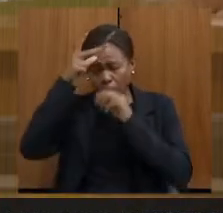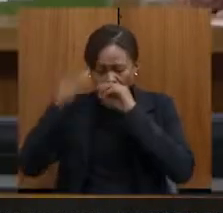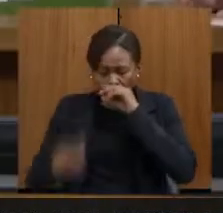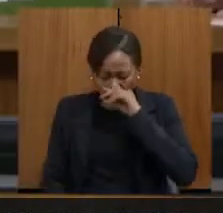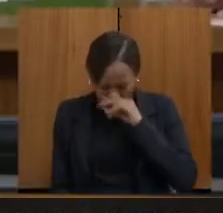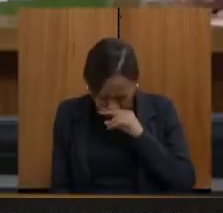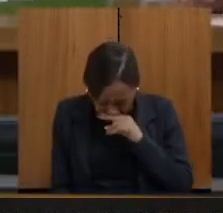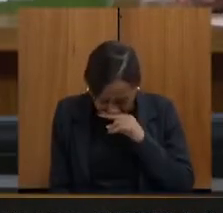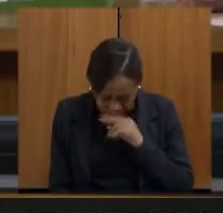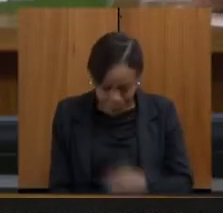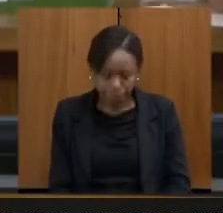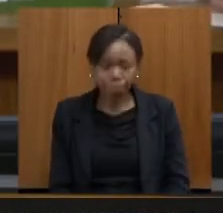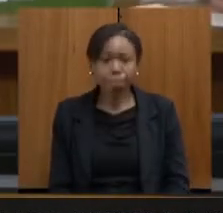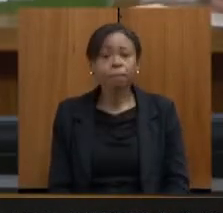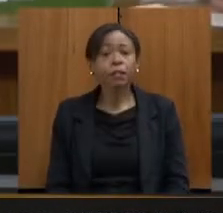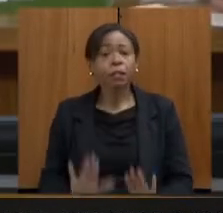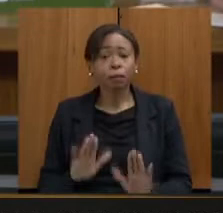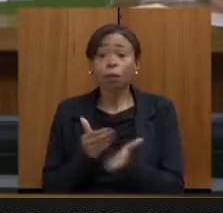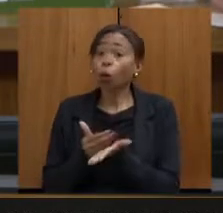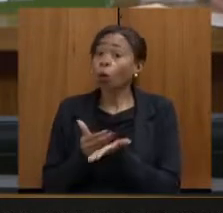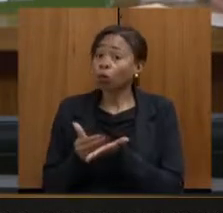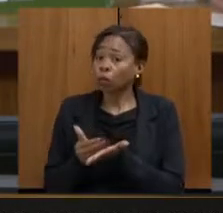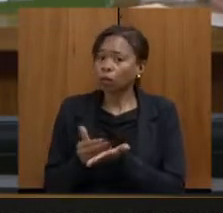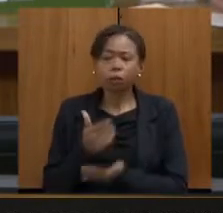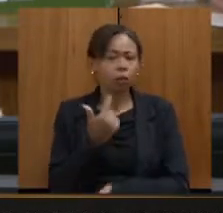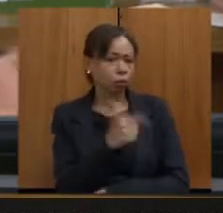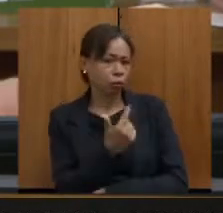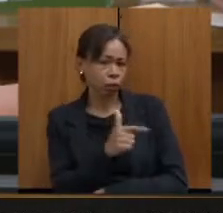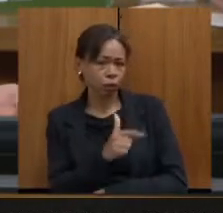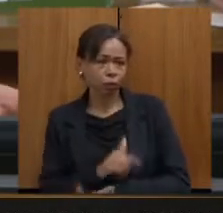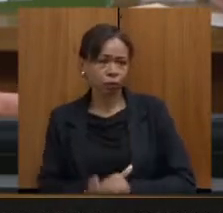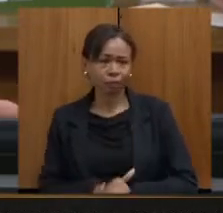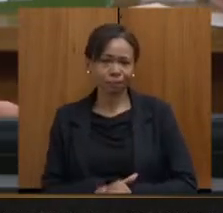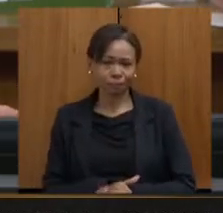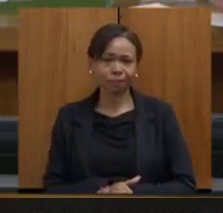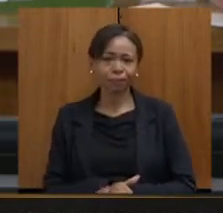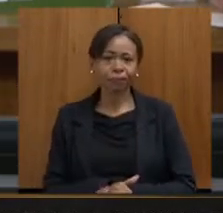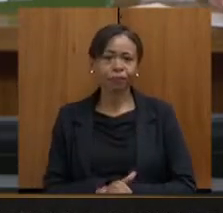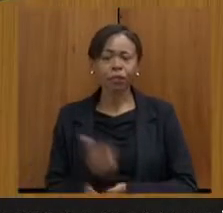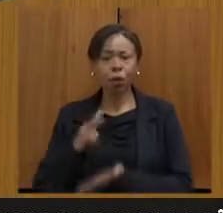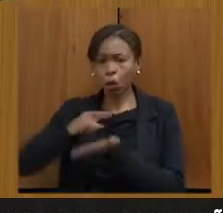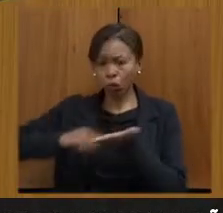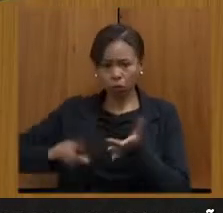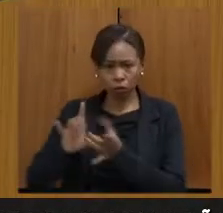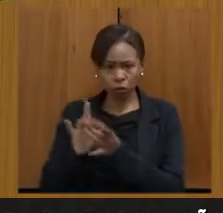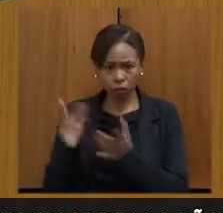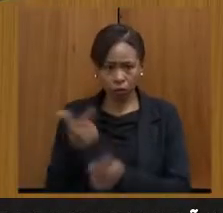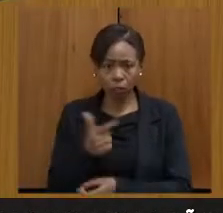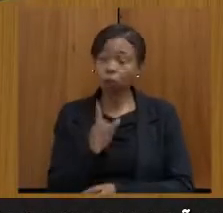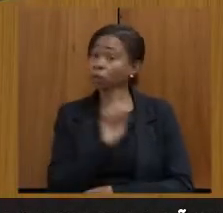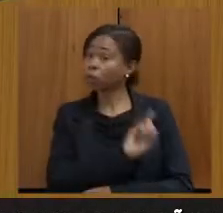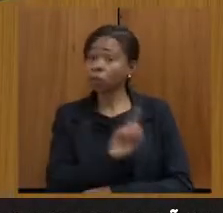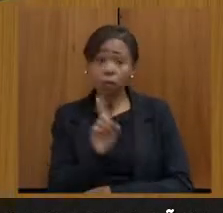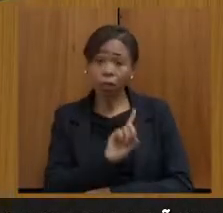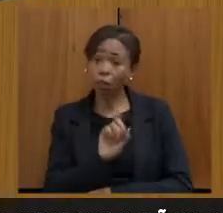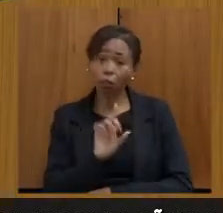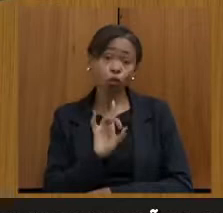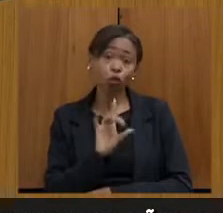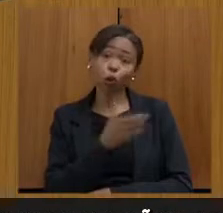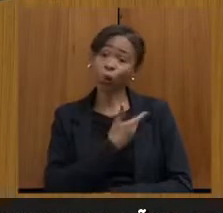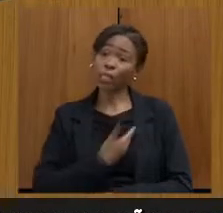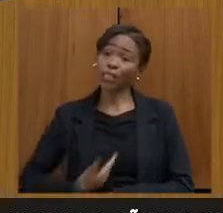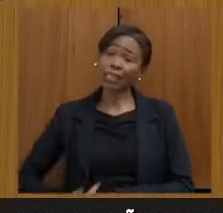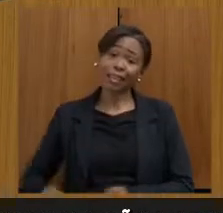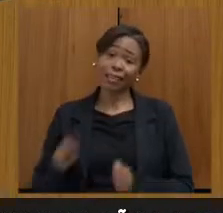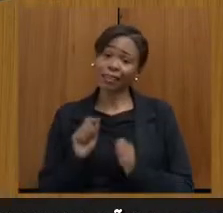inicial, não é? Não, não teve. Não tem licenciamento? Ela não tem? Não, Foi tudo o Estado que fez. Eu